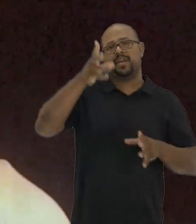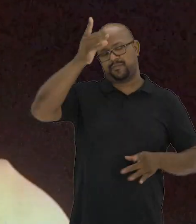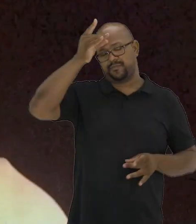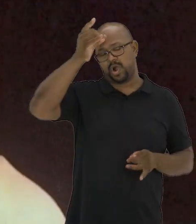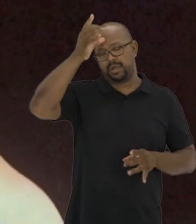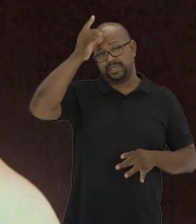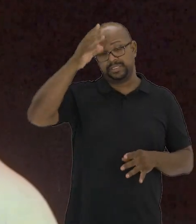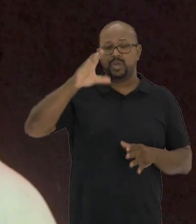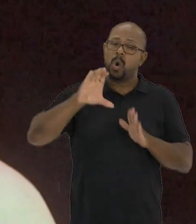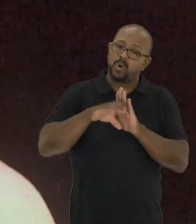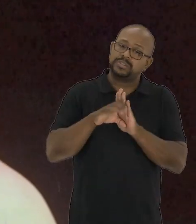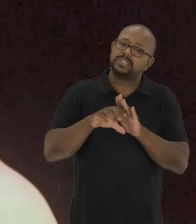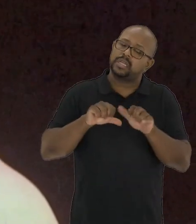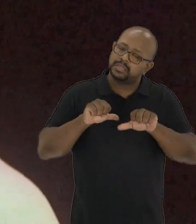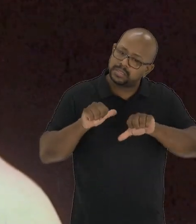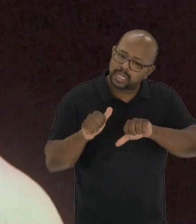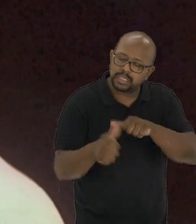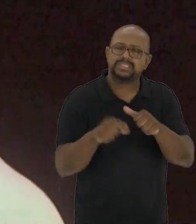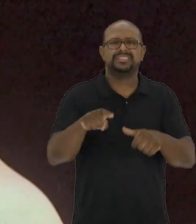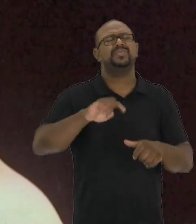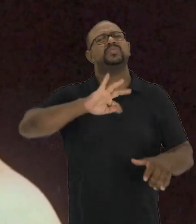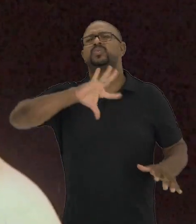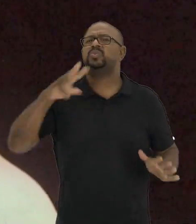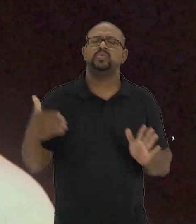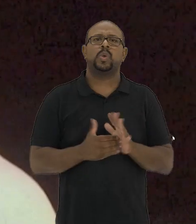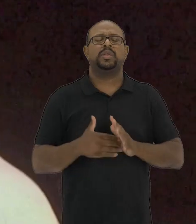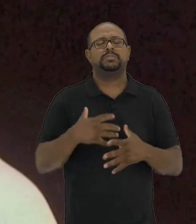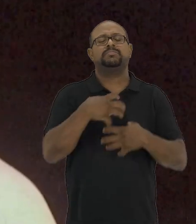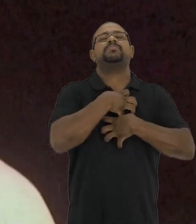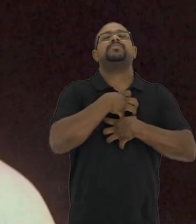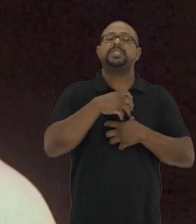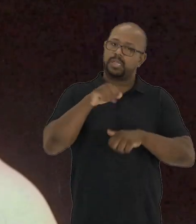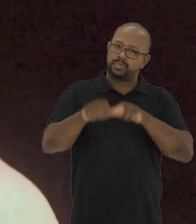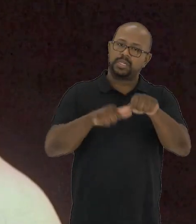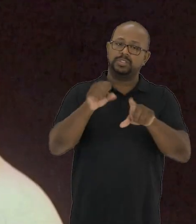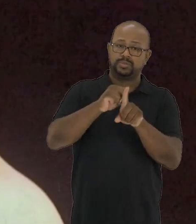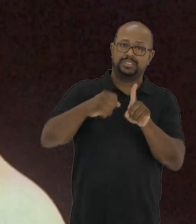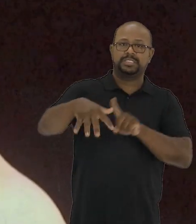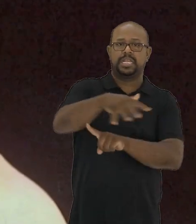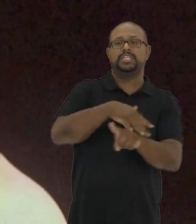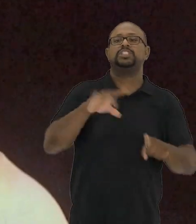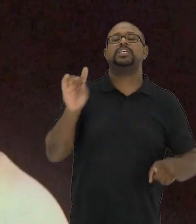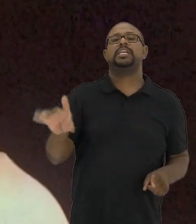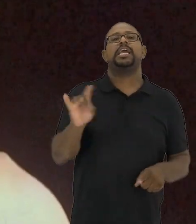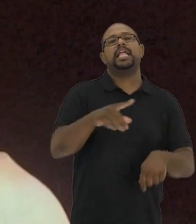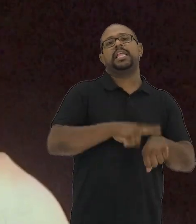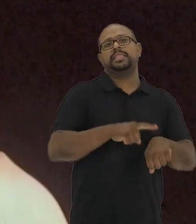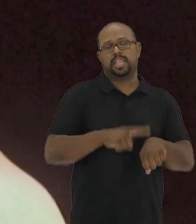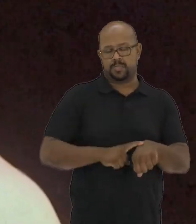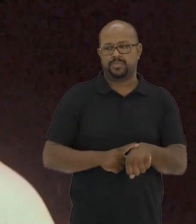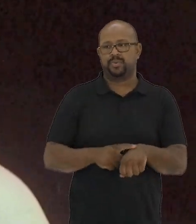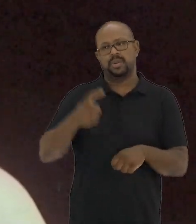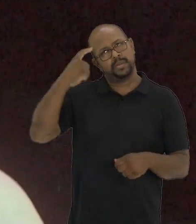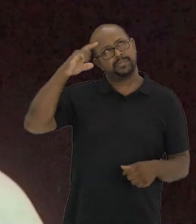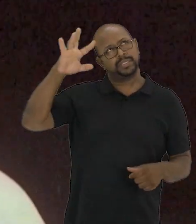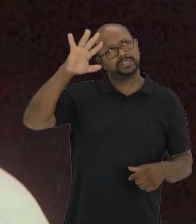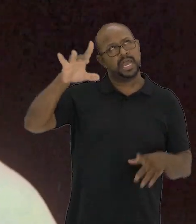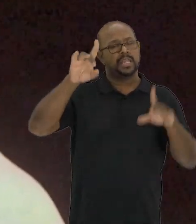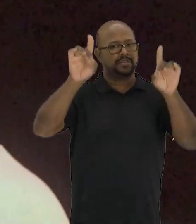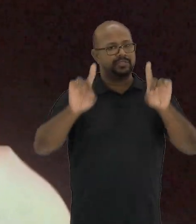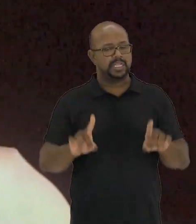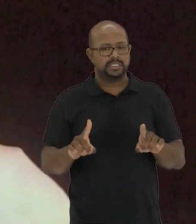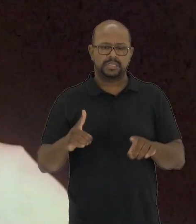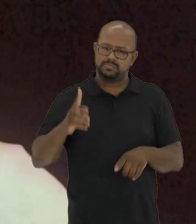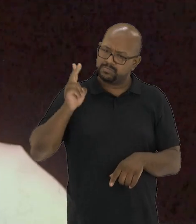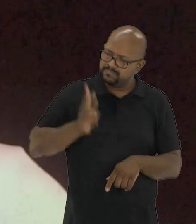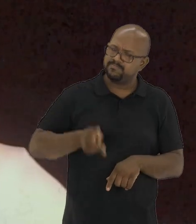em performance, conceitos em trânsito que estão totalmente afetados pelas mudanças sociais de cada tempo.